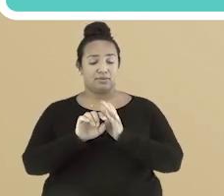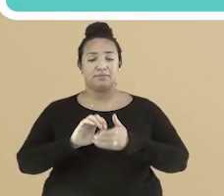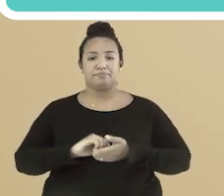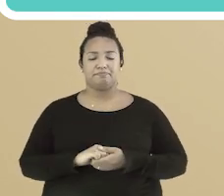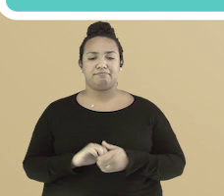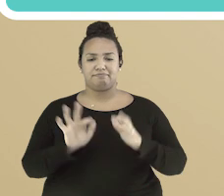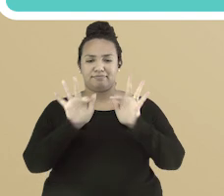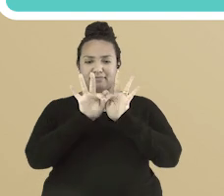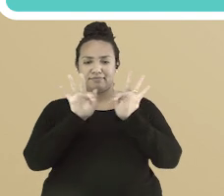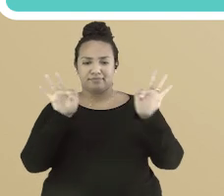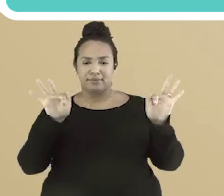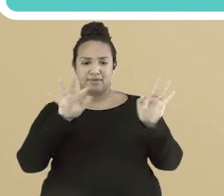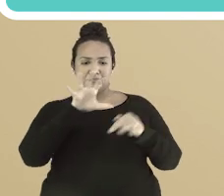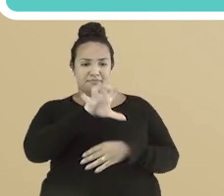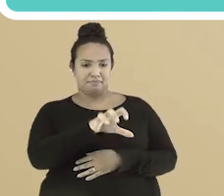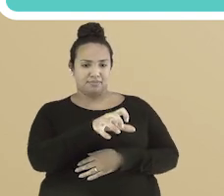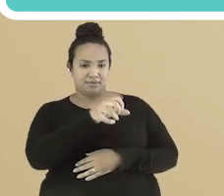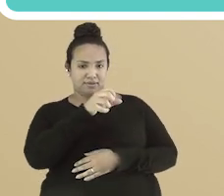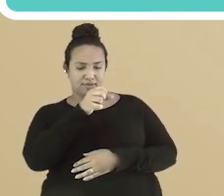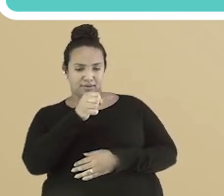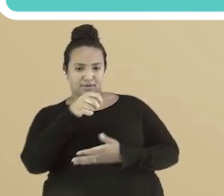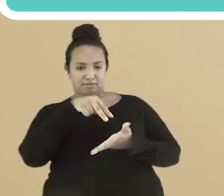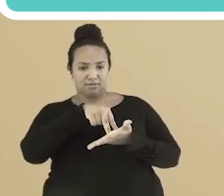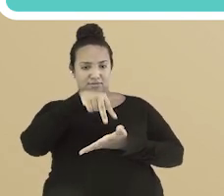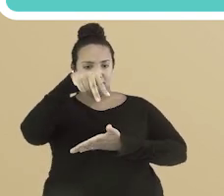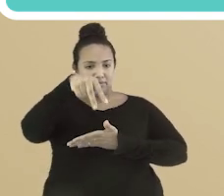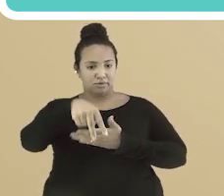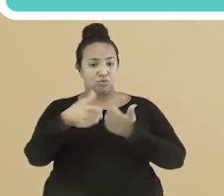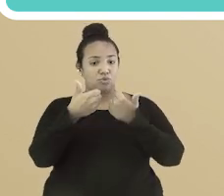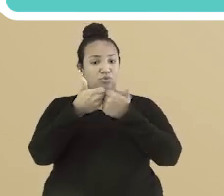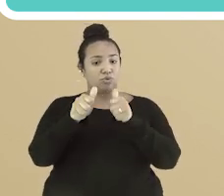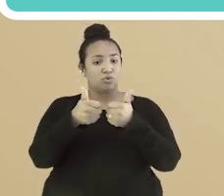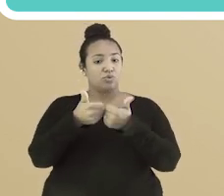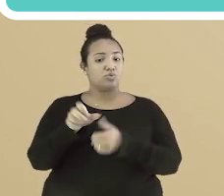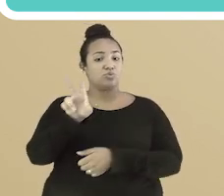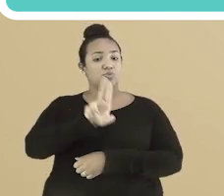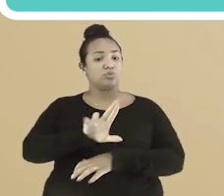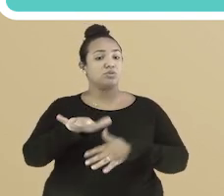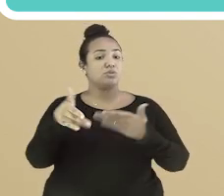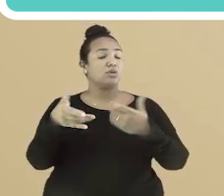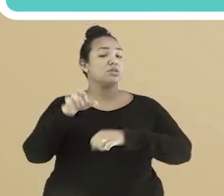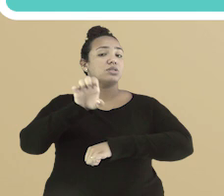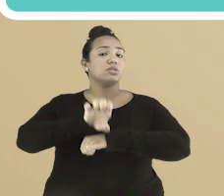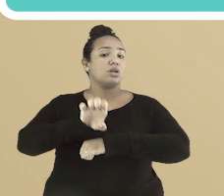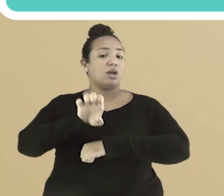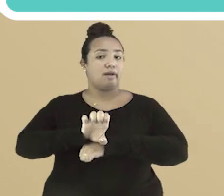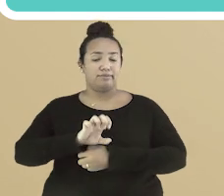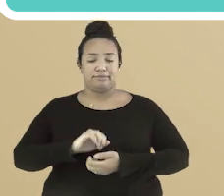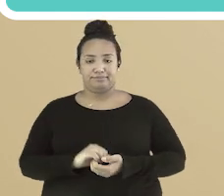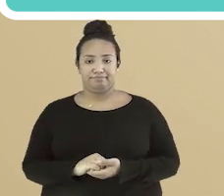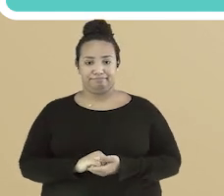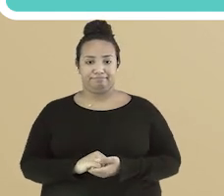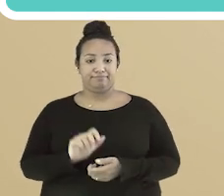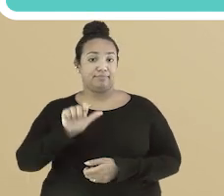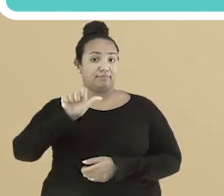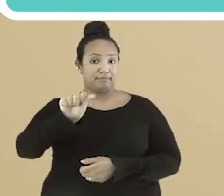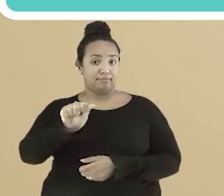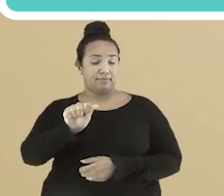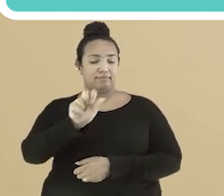A expressão pegar e saltar do ônibus é utilizada em qual estado brasileiro?